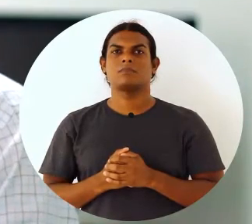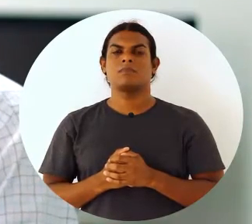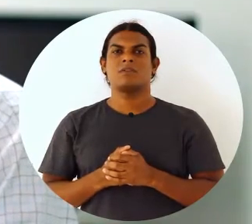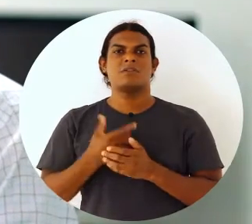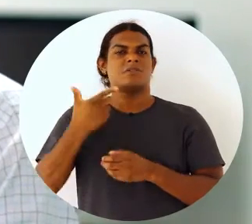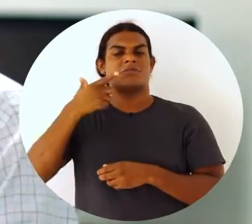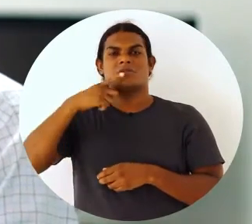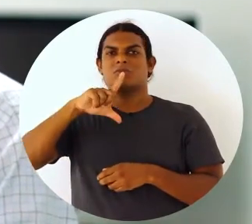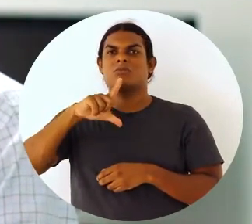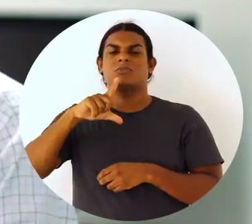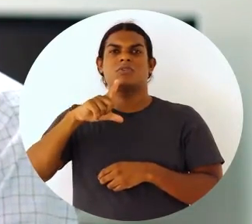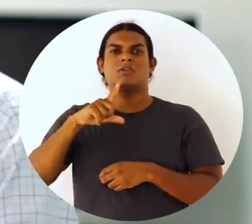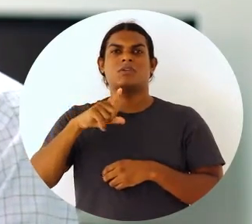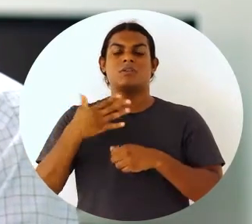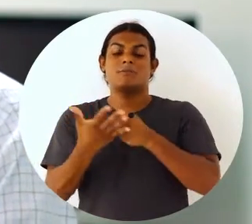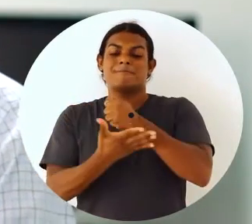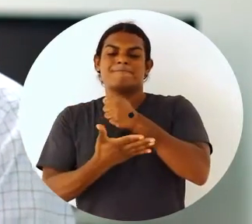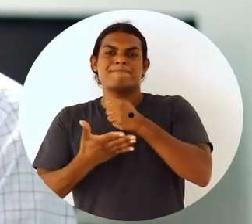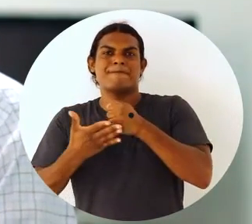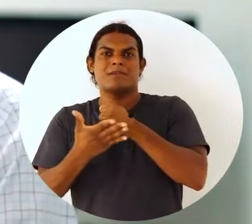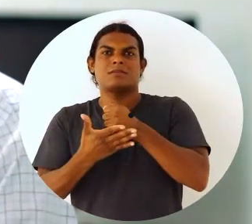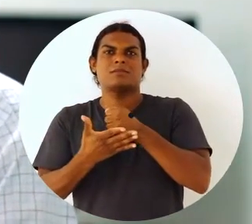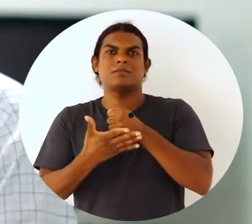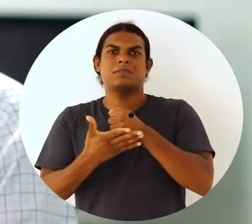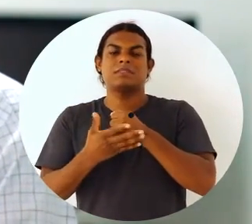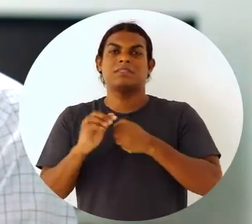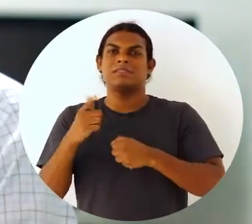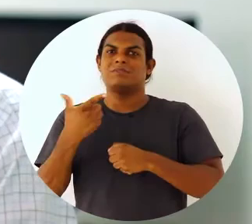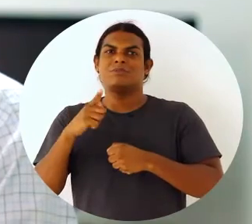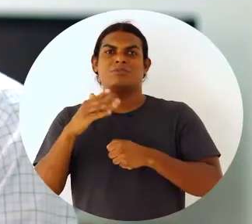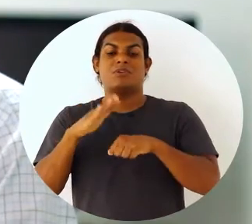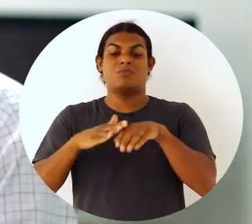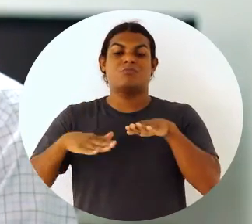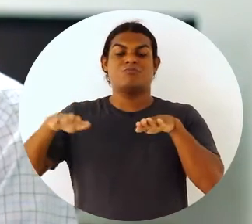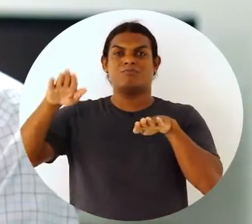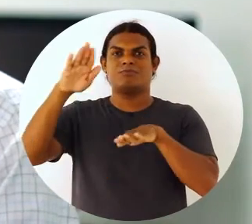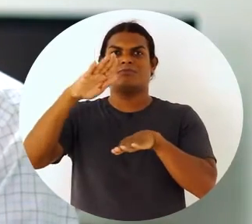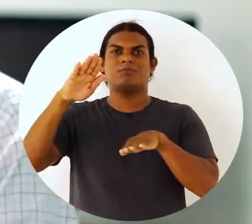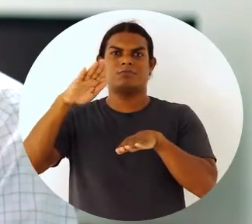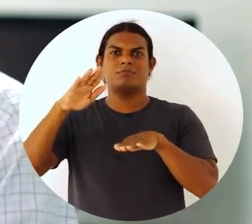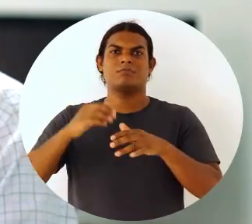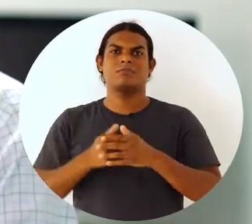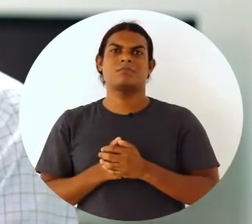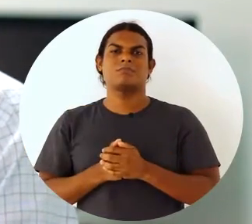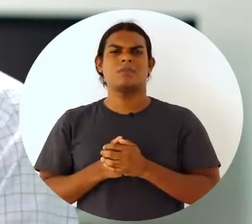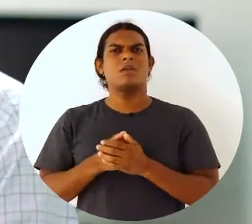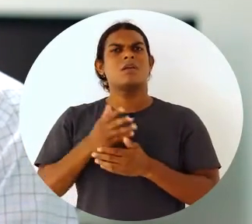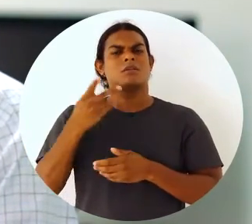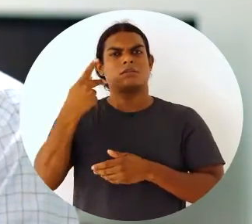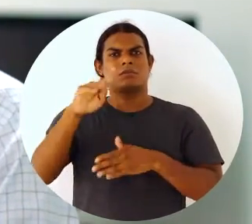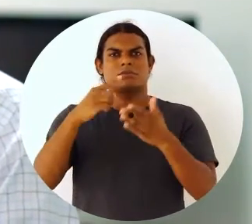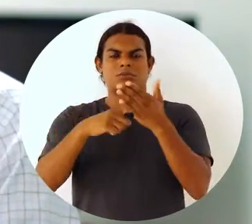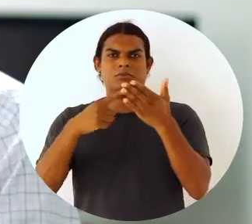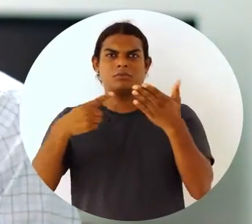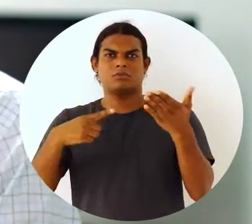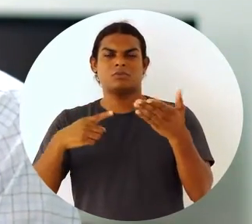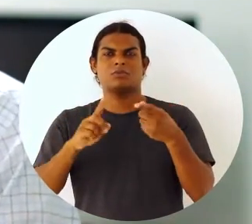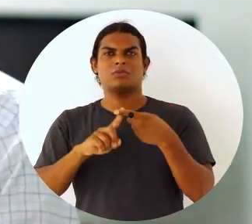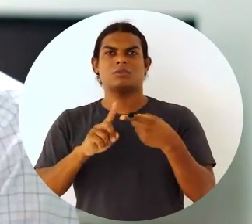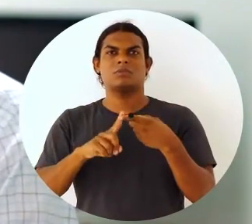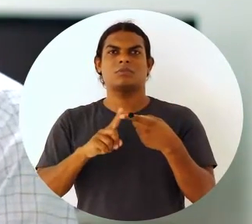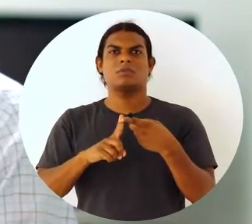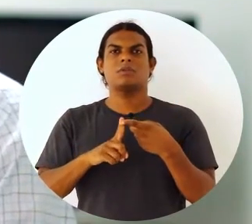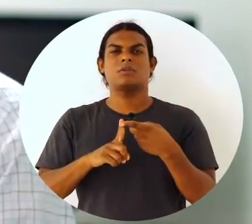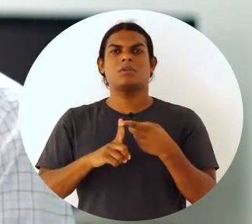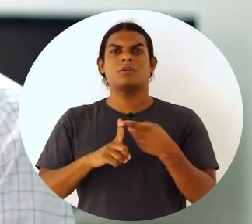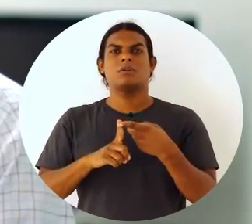não tiver as suas necessidades mais básicas supridas. Vimos também, como vocês podem ter lido no caderno, que ao longo desse tempo teve um